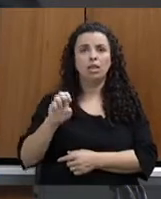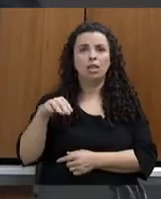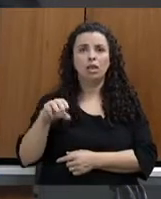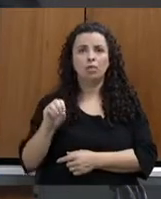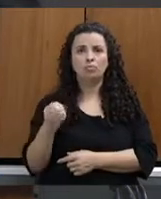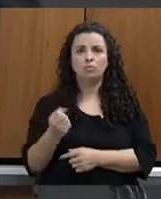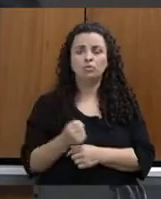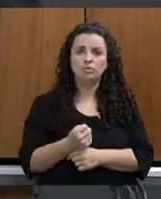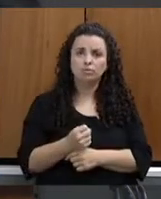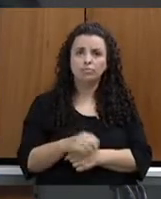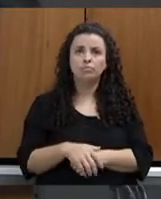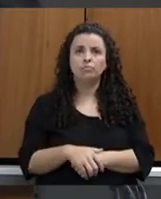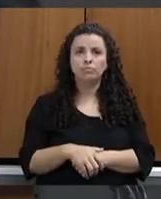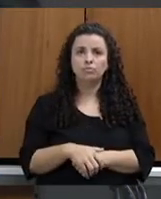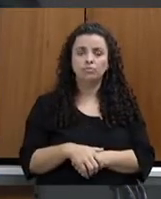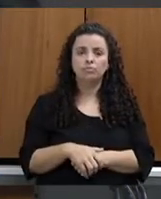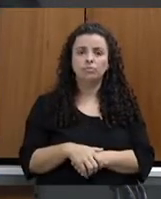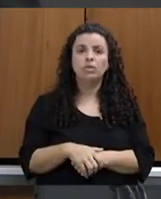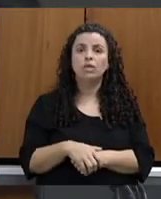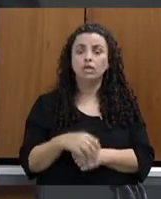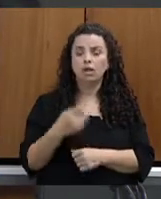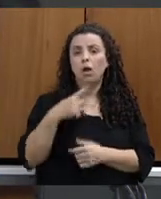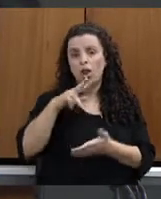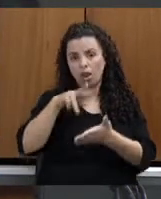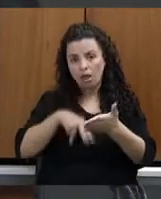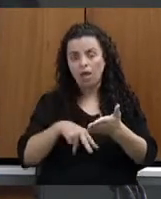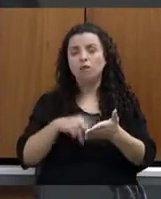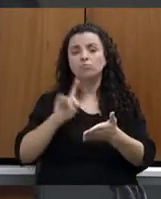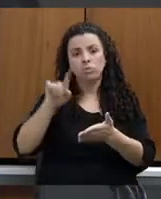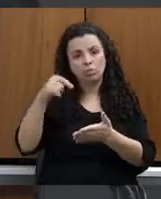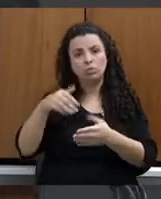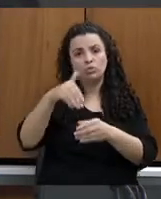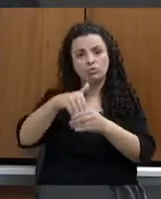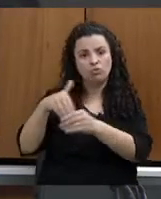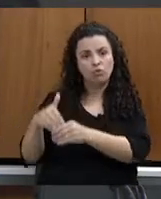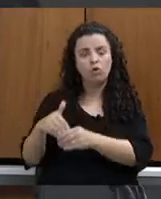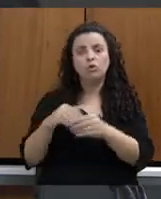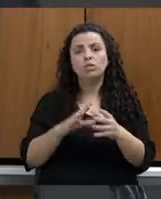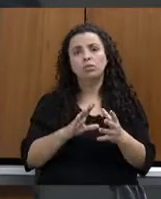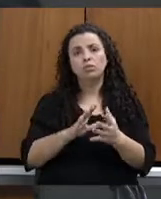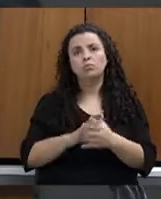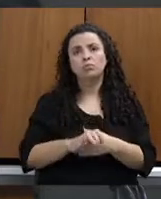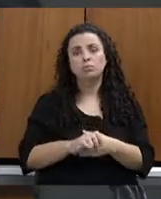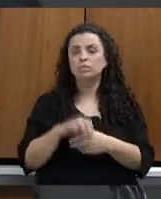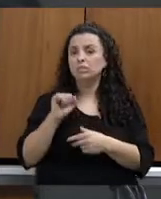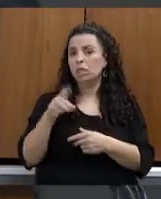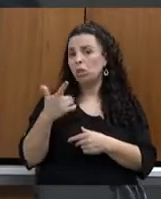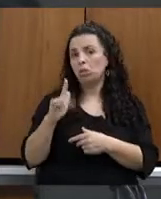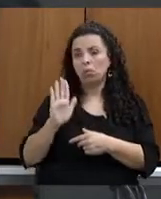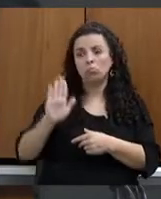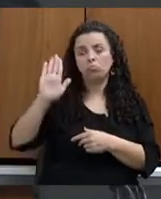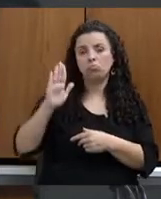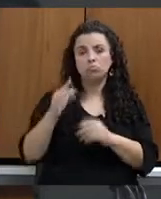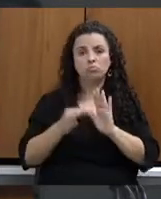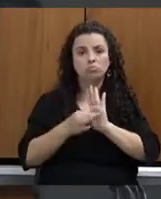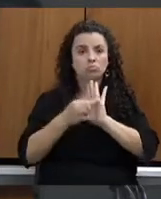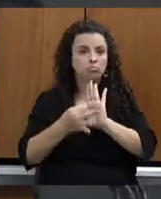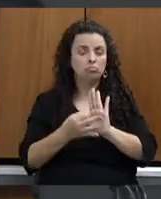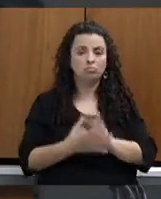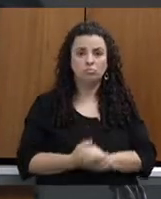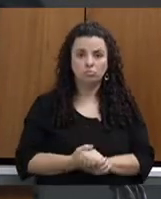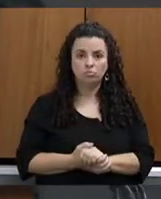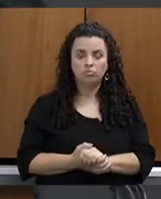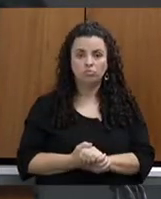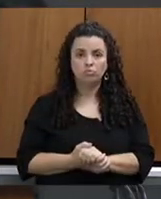e coloco em votação em globo, se não houver destaque. Requerimento número de